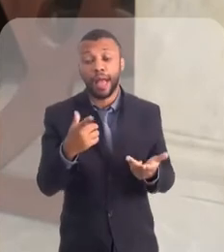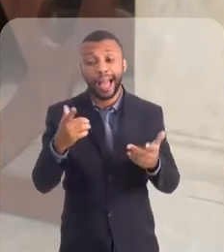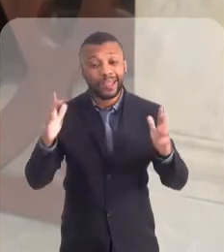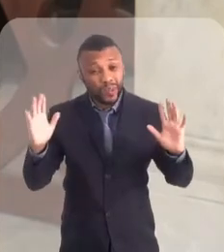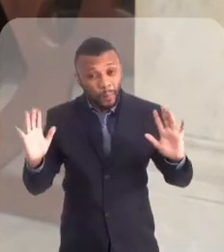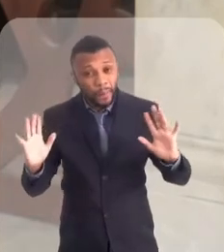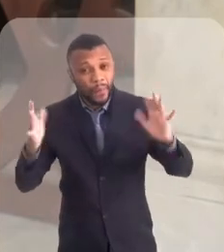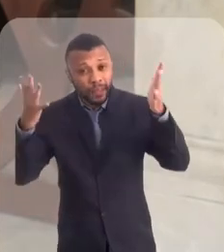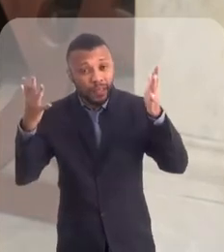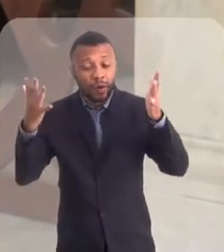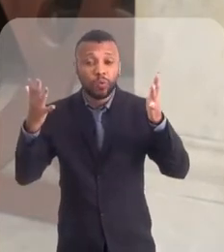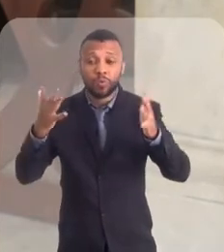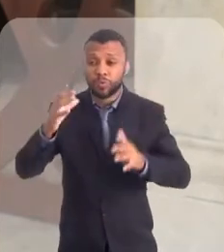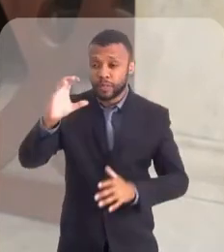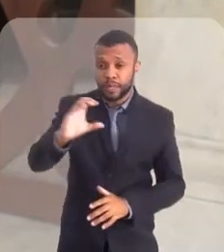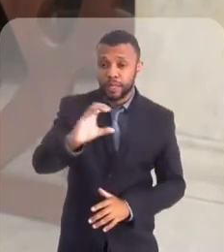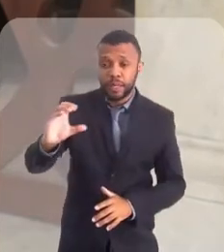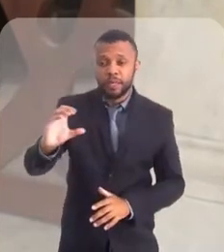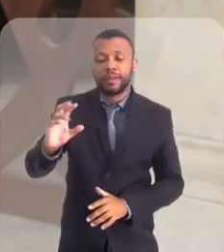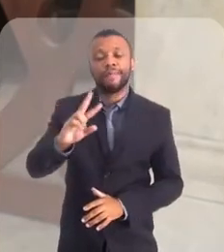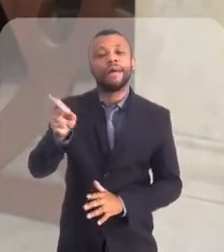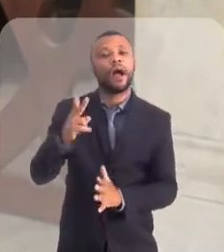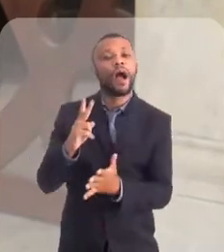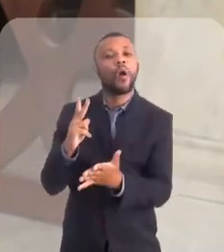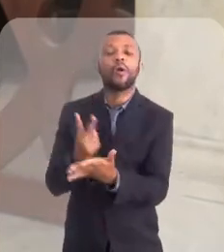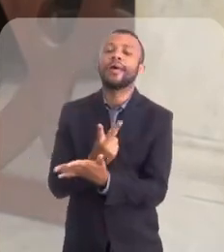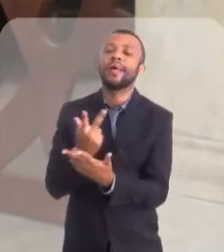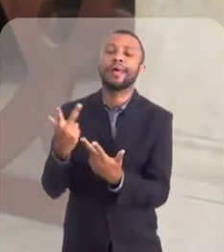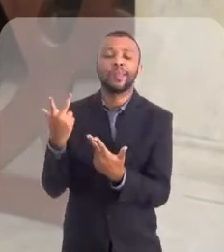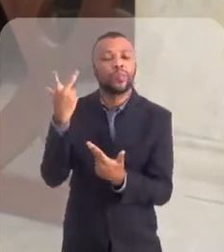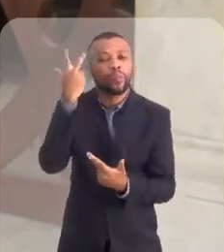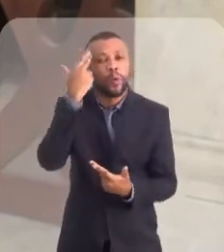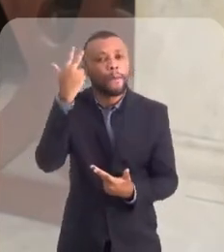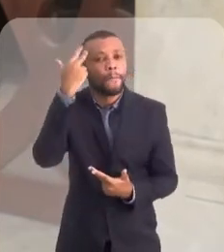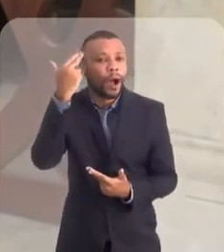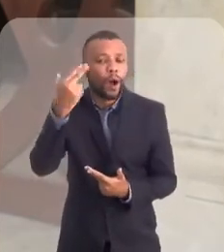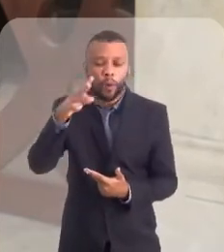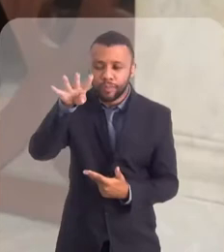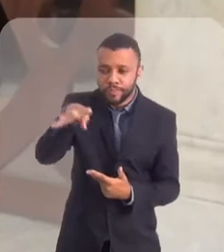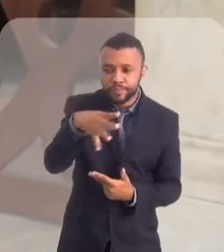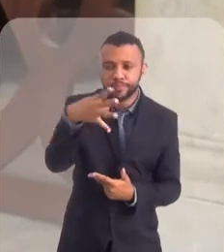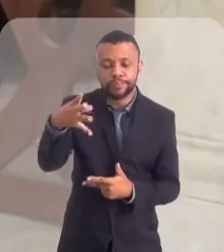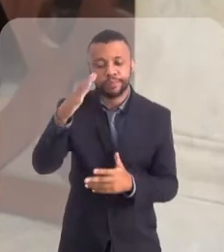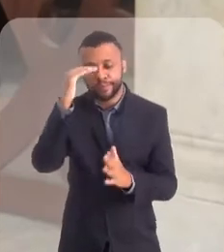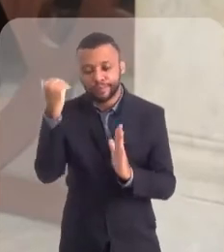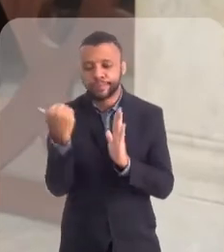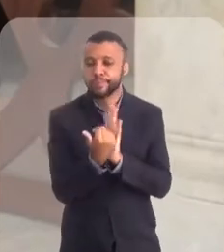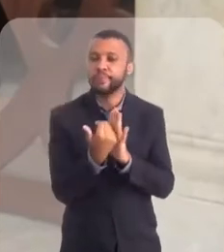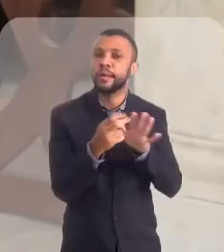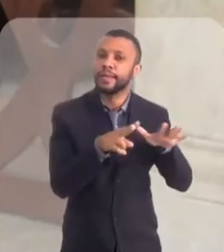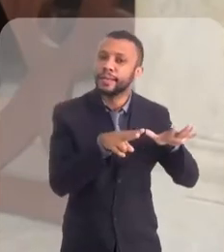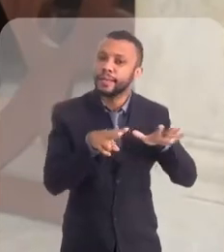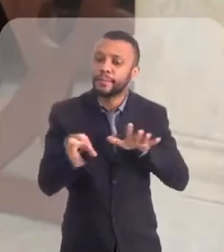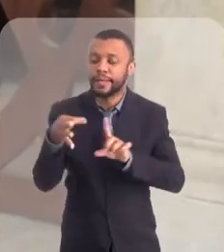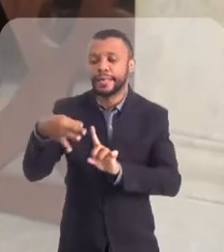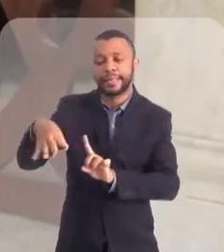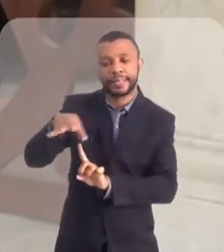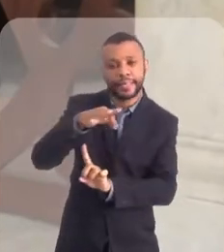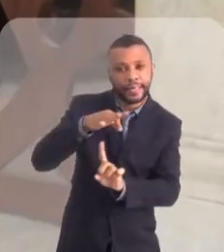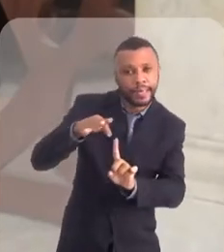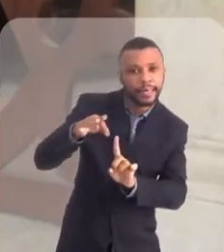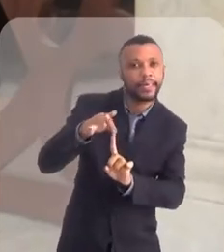litúrgicas da igreja acontecerão normalmente, nos dias que terão que acontecer. Semana